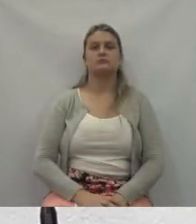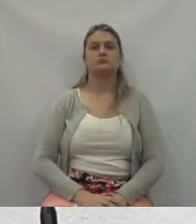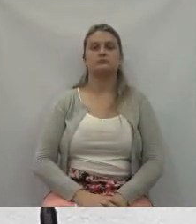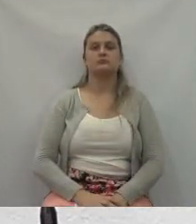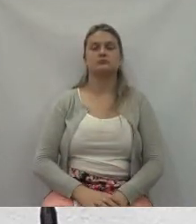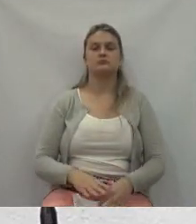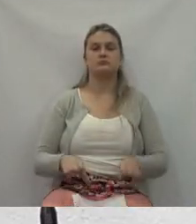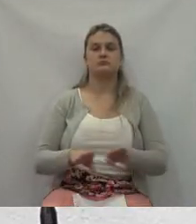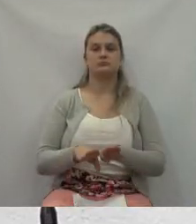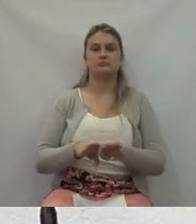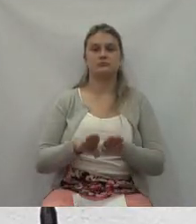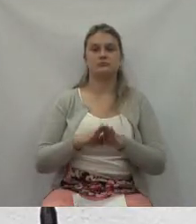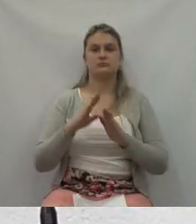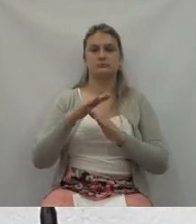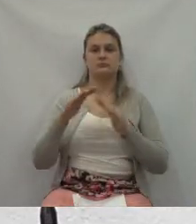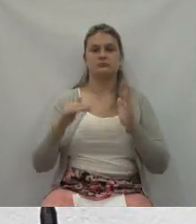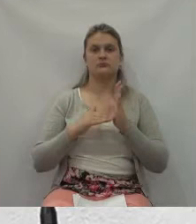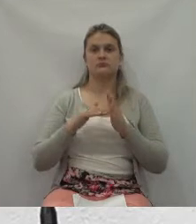policiais civis,